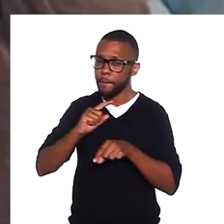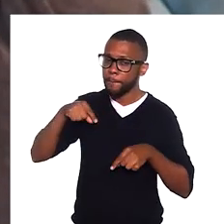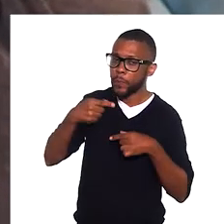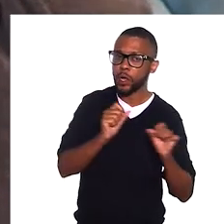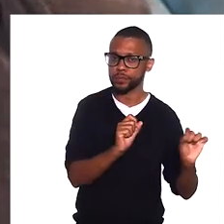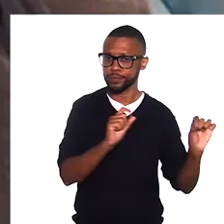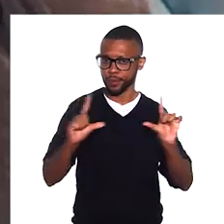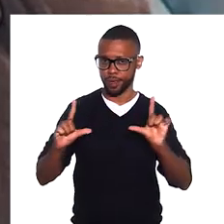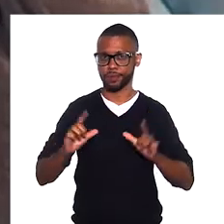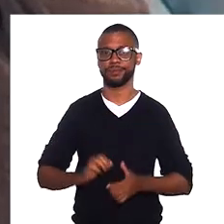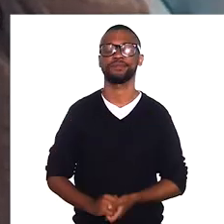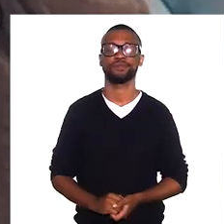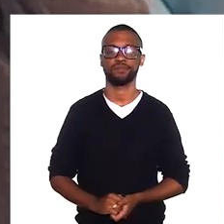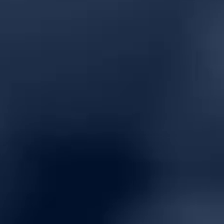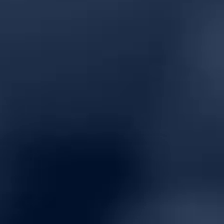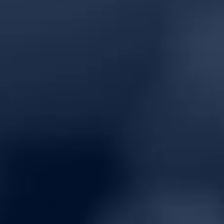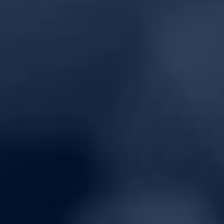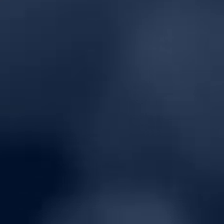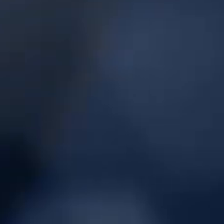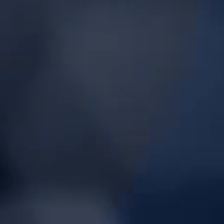ficar para o próximo bloco.